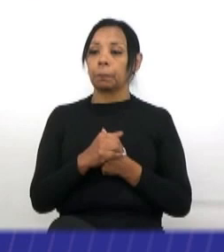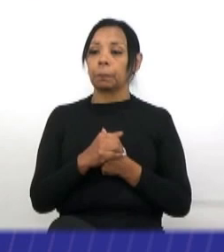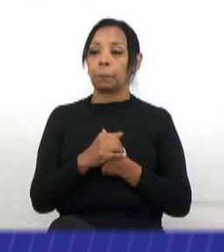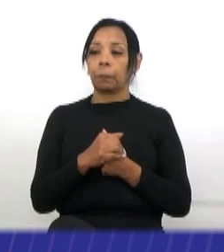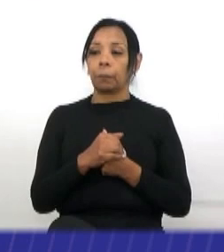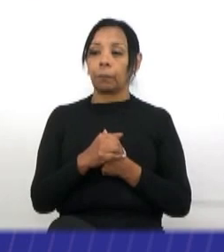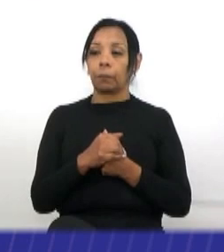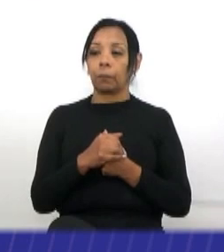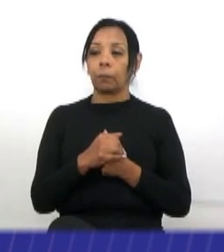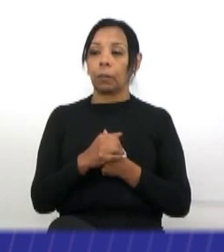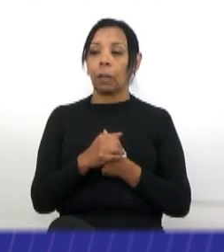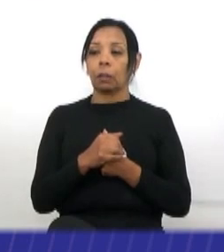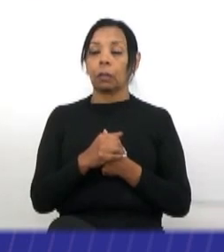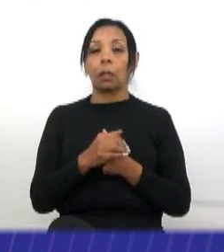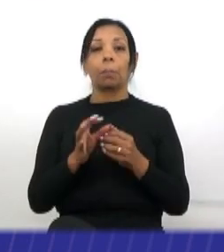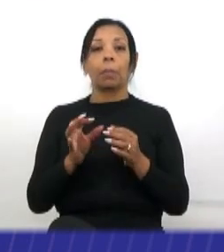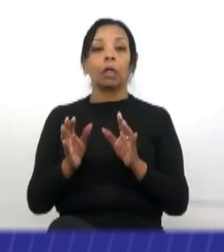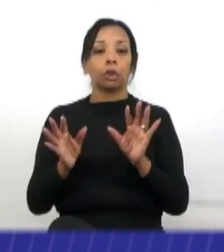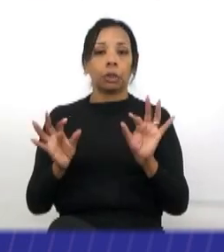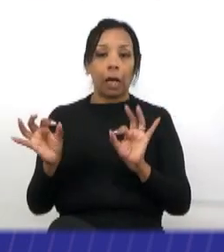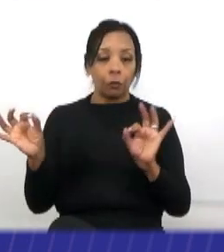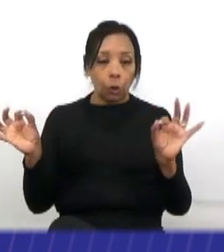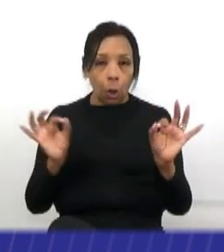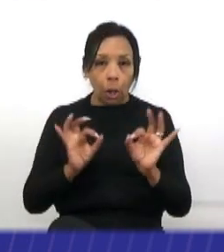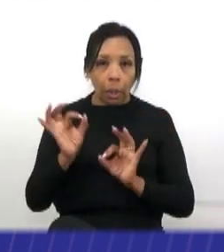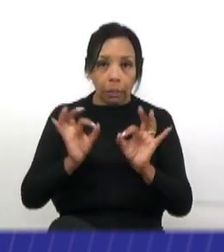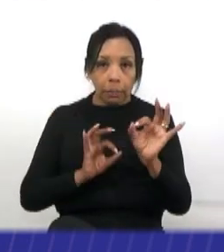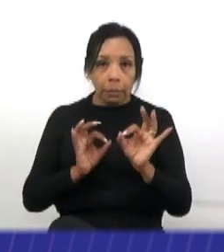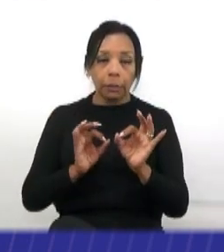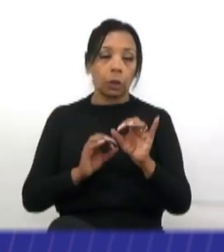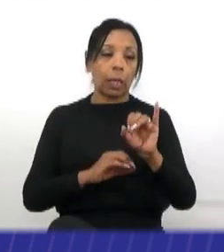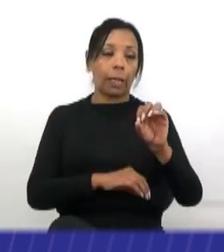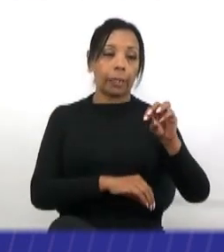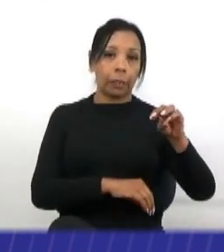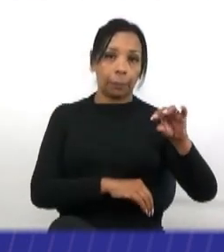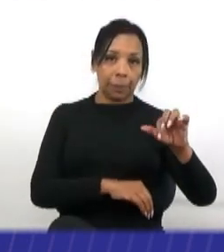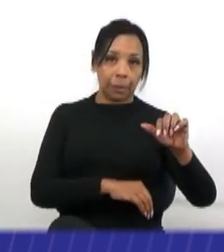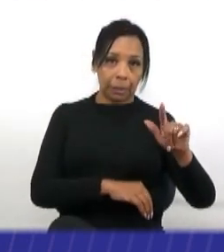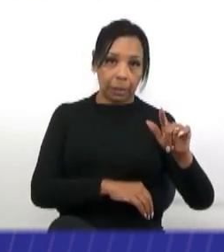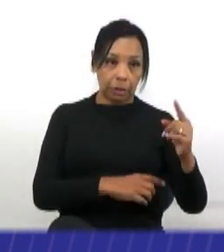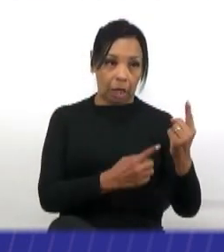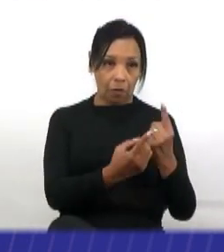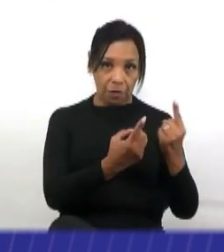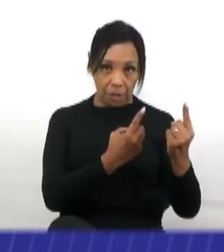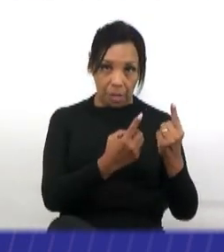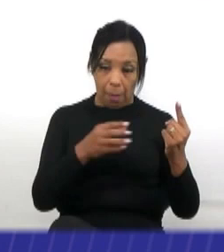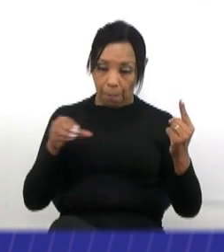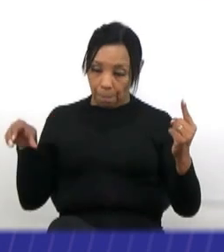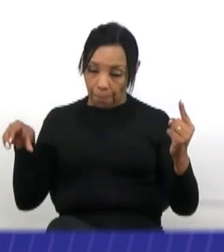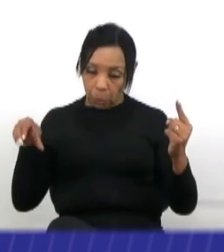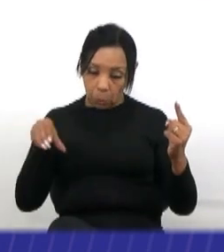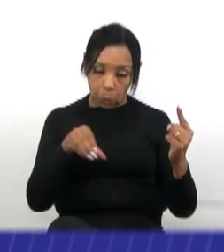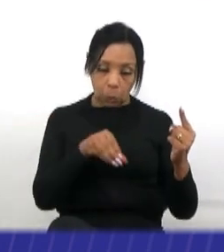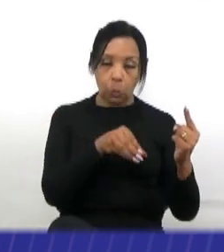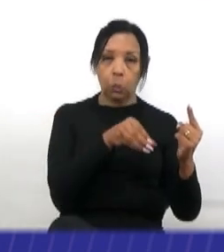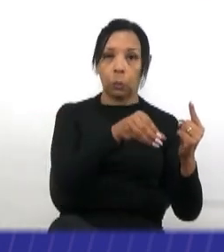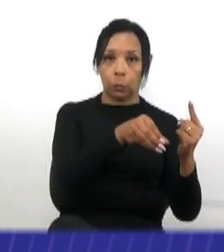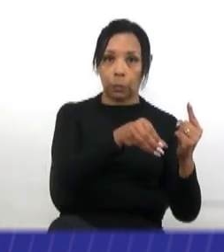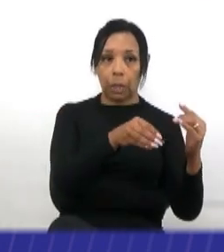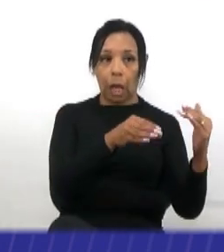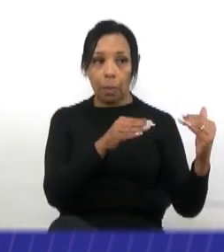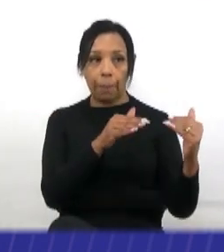no trecho onde a feitura já fez, ligando a imigrantes, que é uma excelente coisa. Aquele outro trecho ali para frente já está